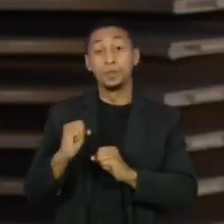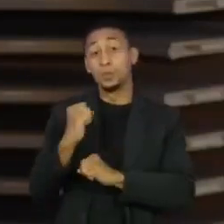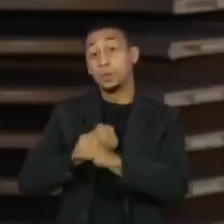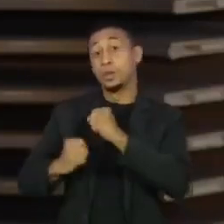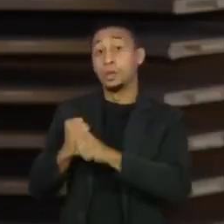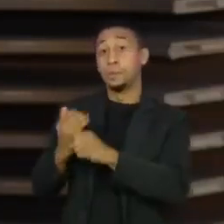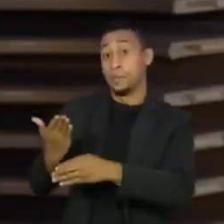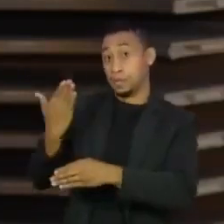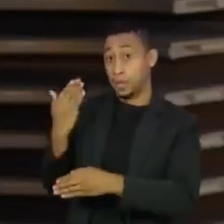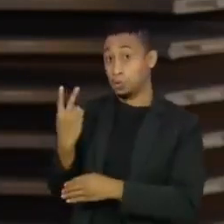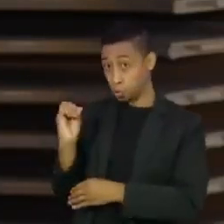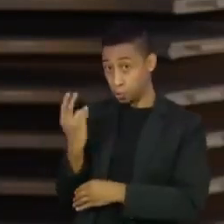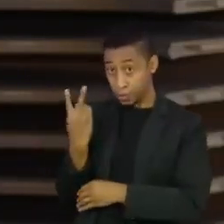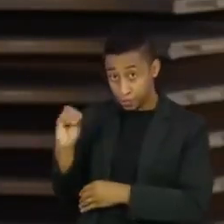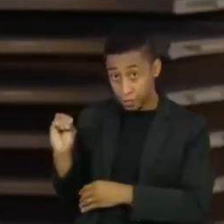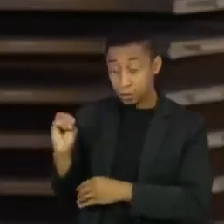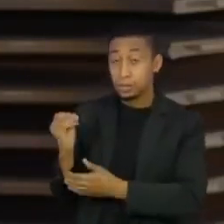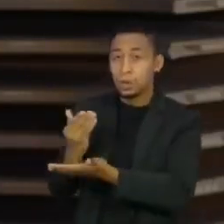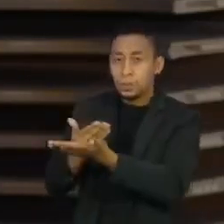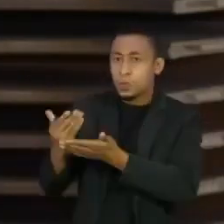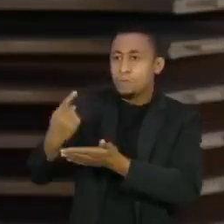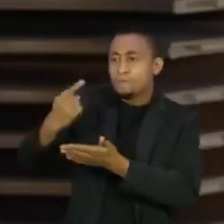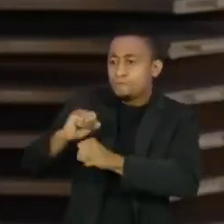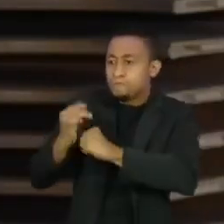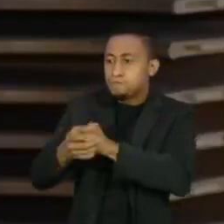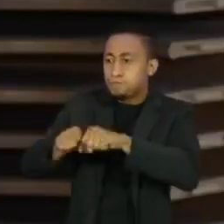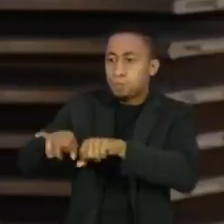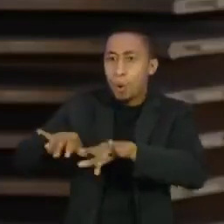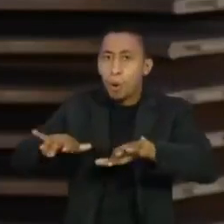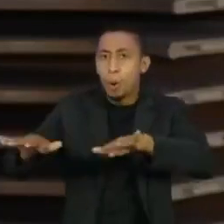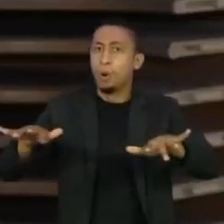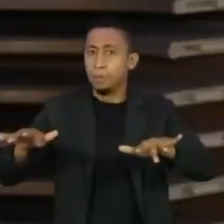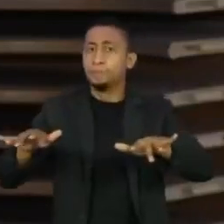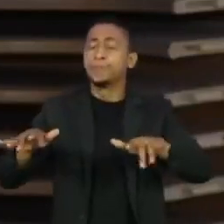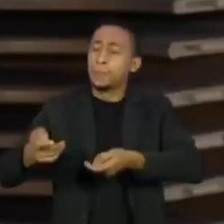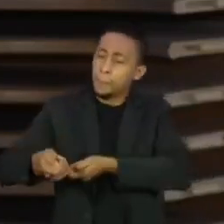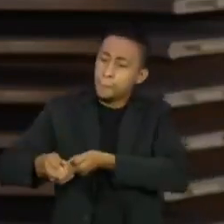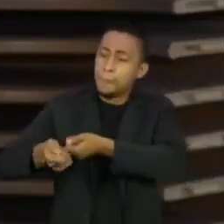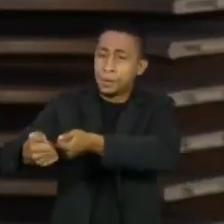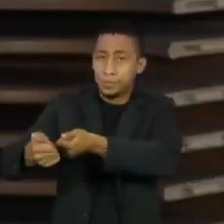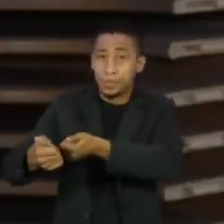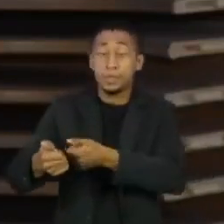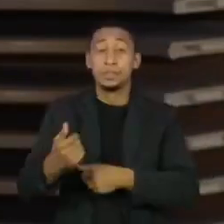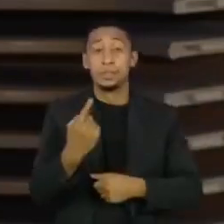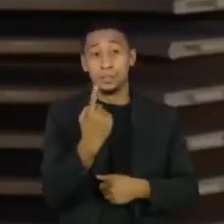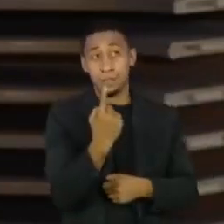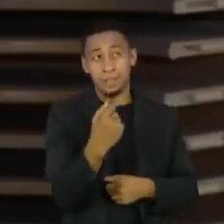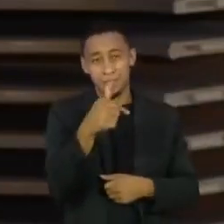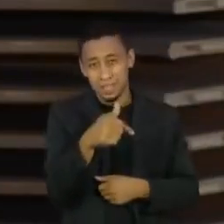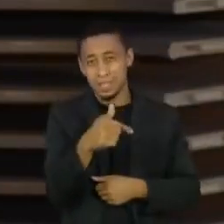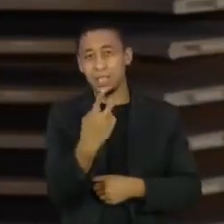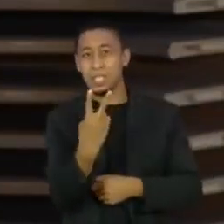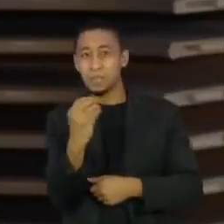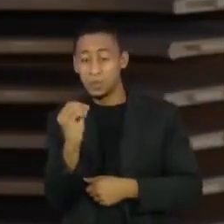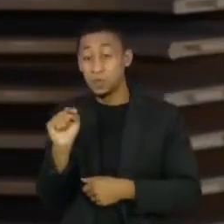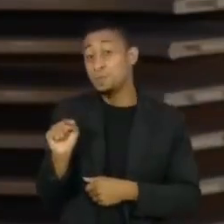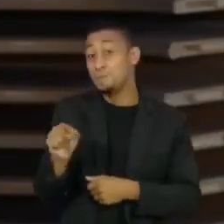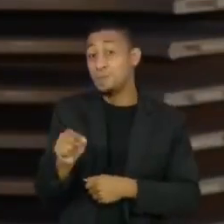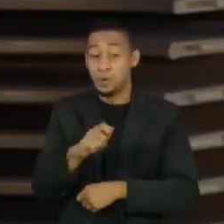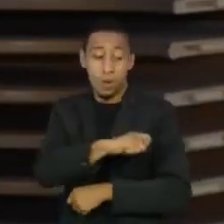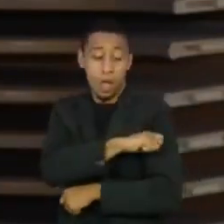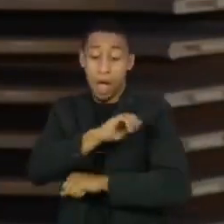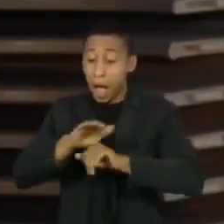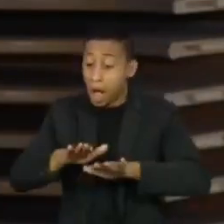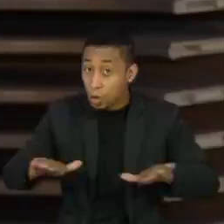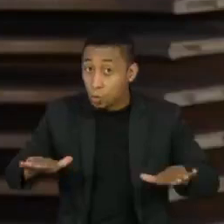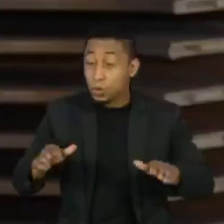passado, durante a primeira onda da pandemia, foram beneficiados 720 mil alunos